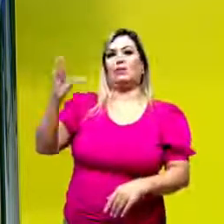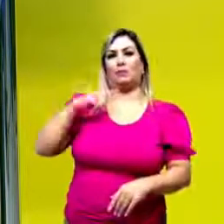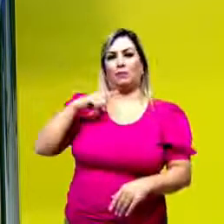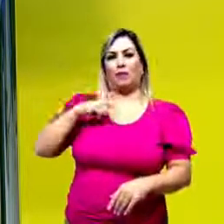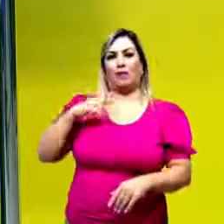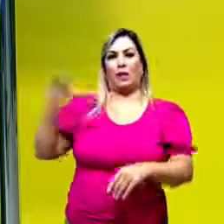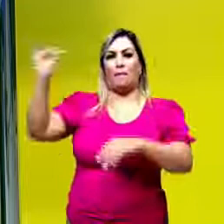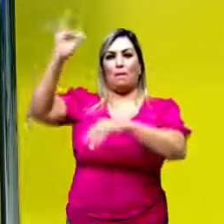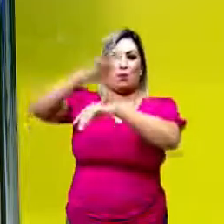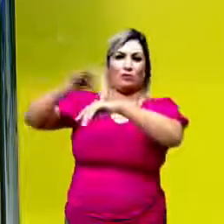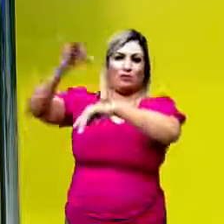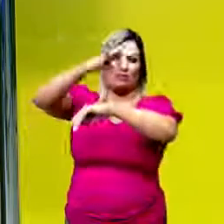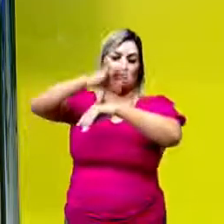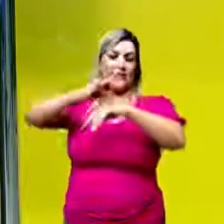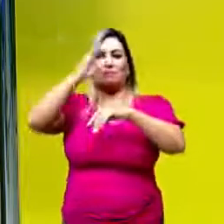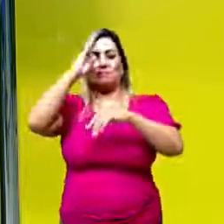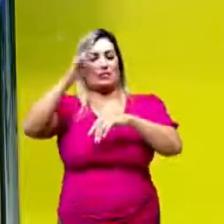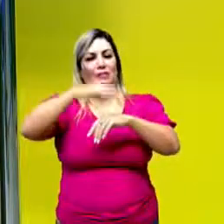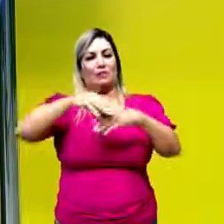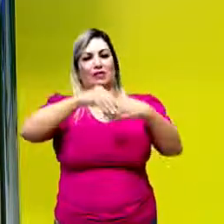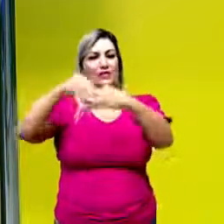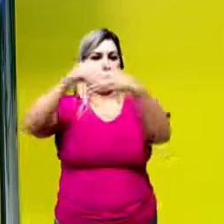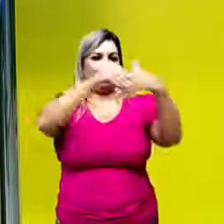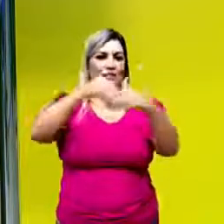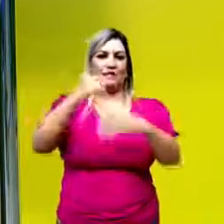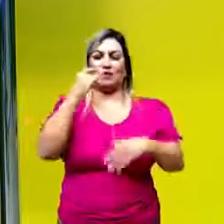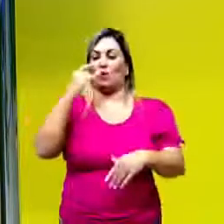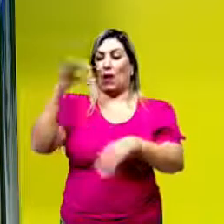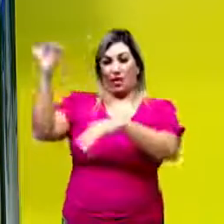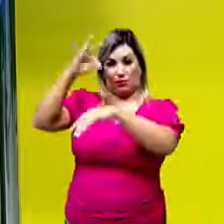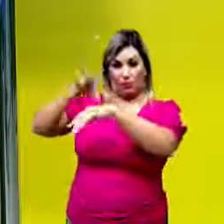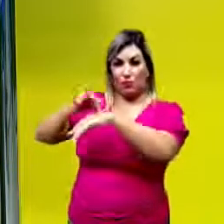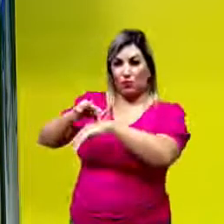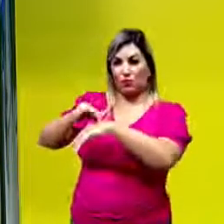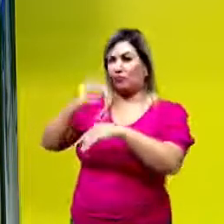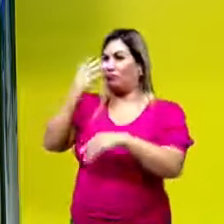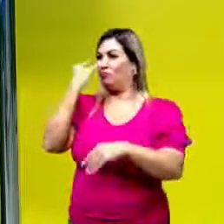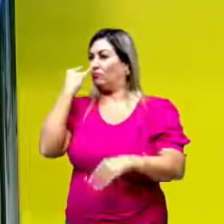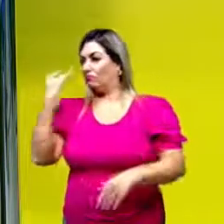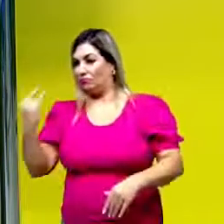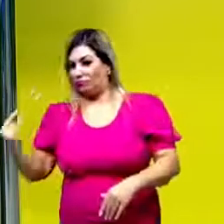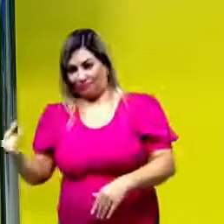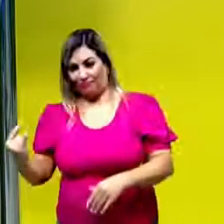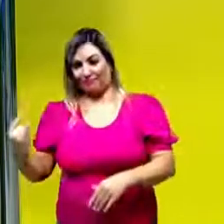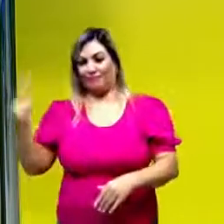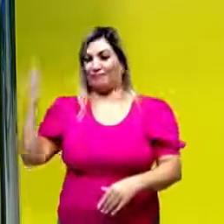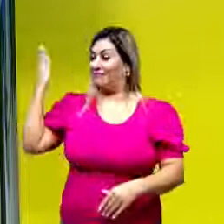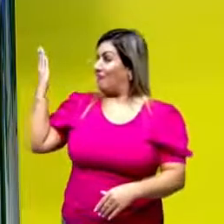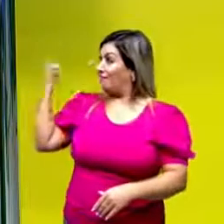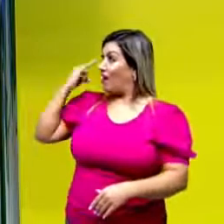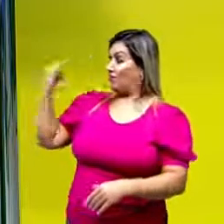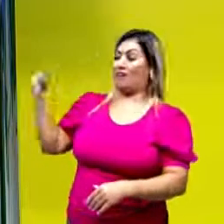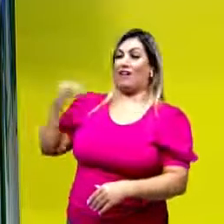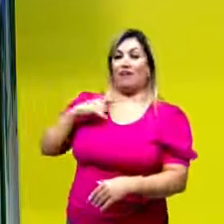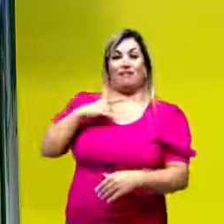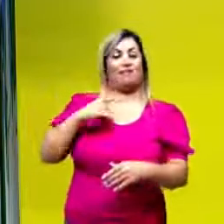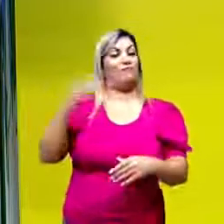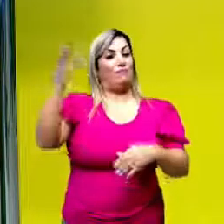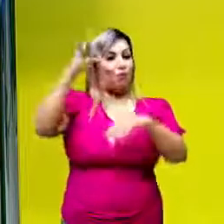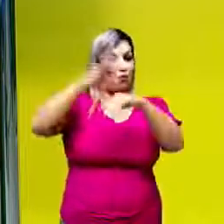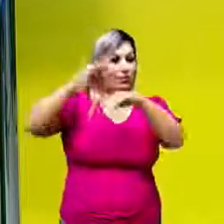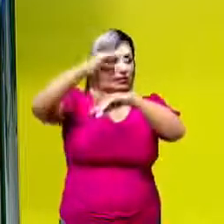moscas, tá? Então, as moscas são atraídas por esse cheiro, praticamente enganadas ali, Ludibriadas, achando que estão